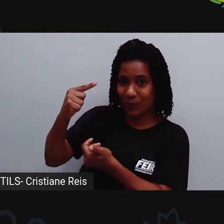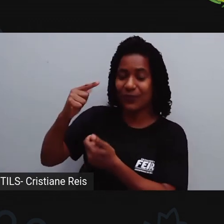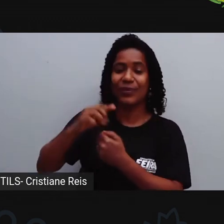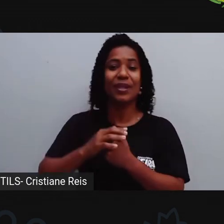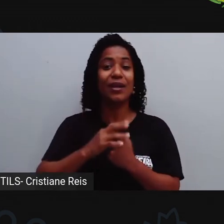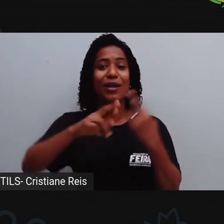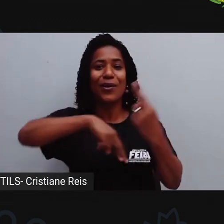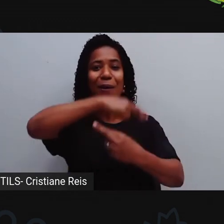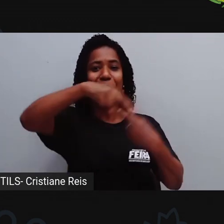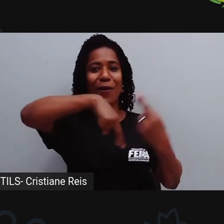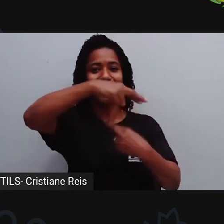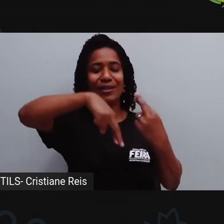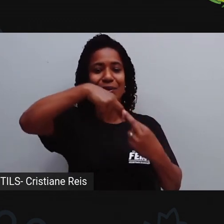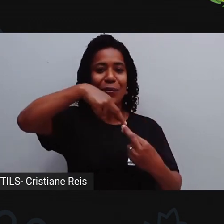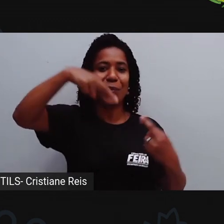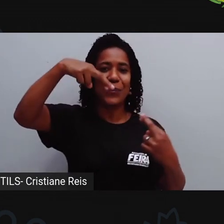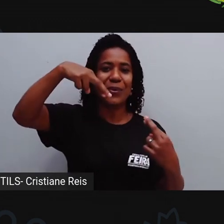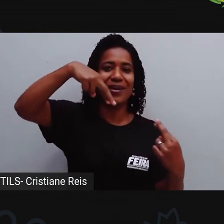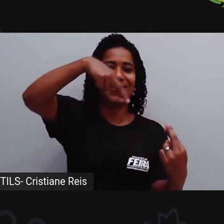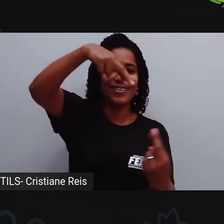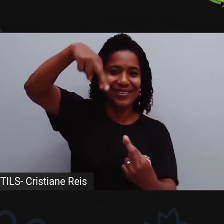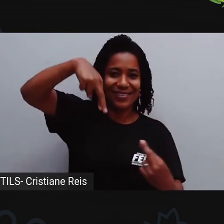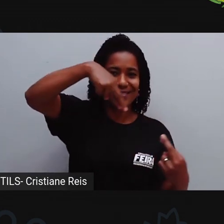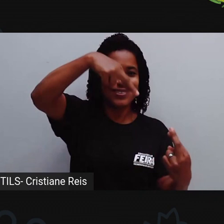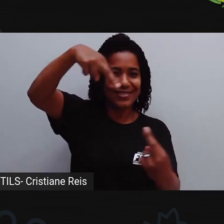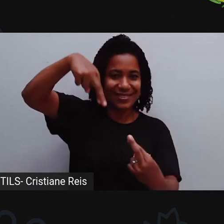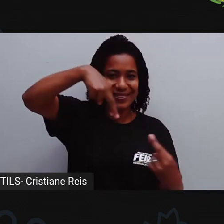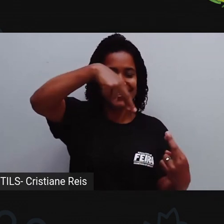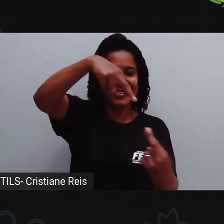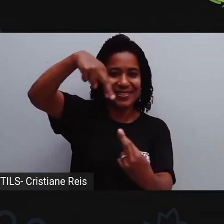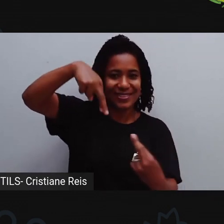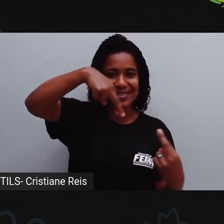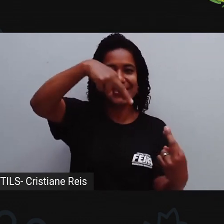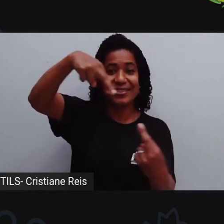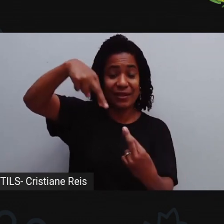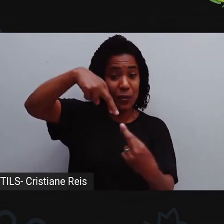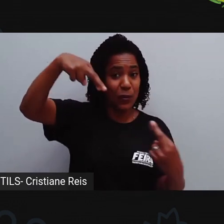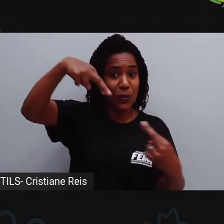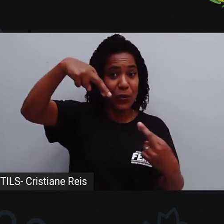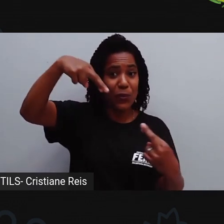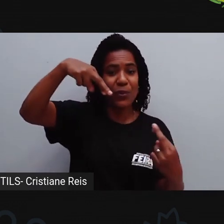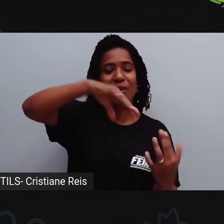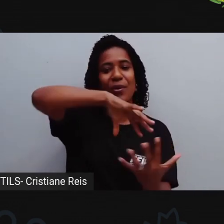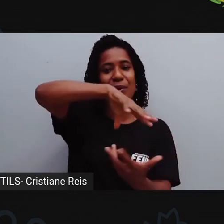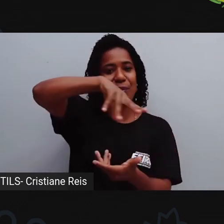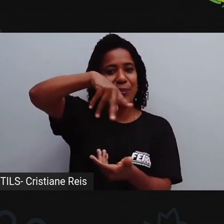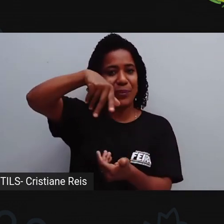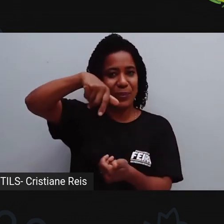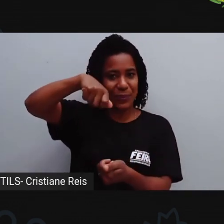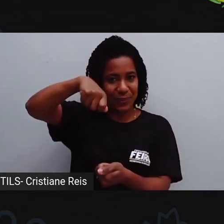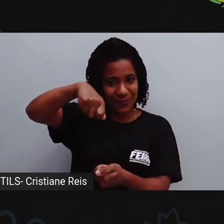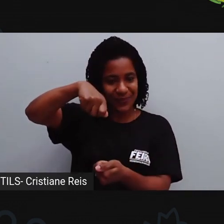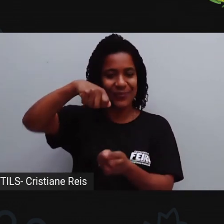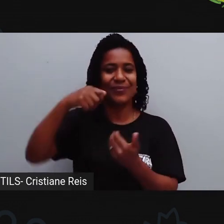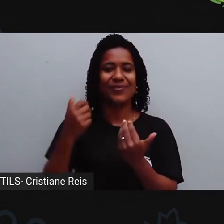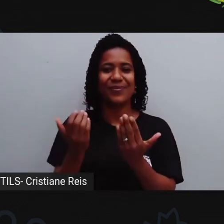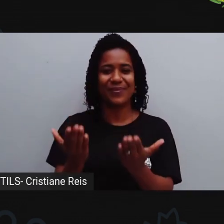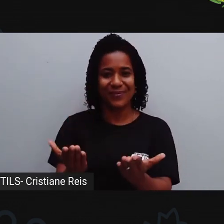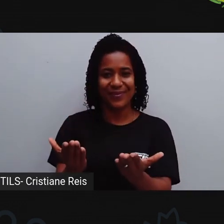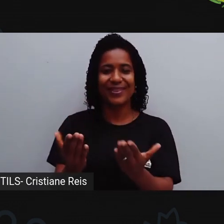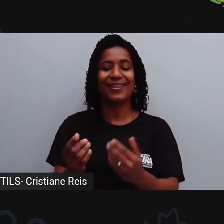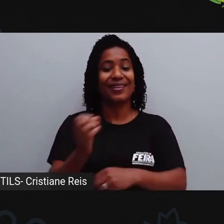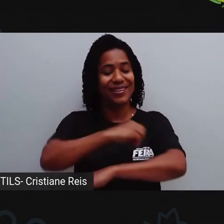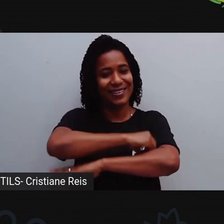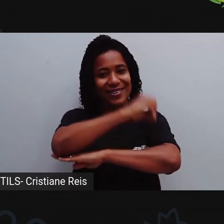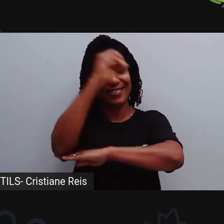E rotação é o movimento que a Terra faz em torno de si mesmo, em torno do seu próprio eixo, que o que vai dar origem ao